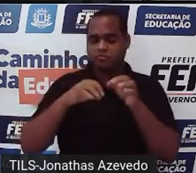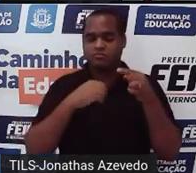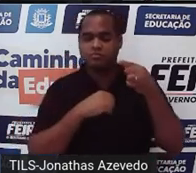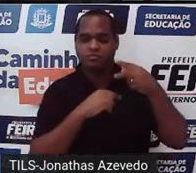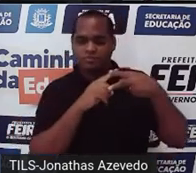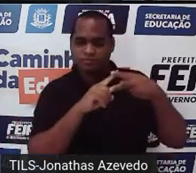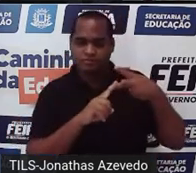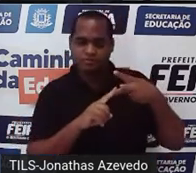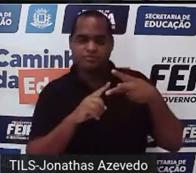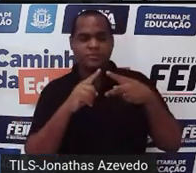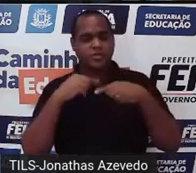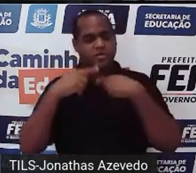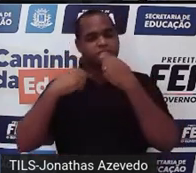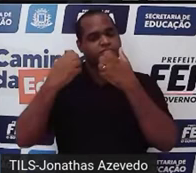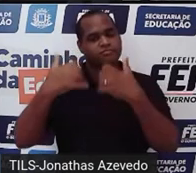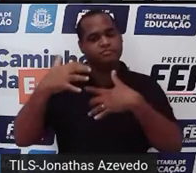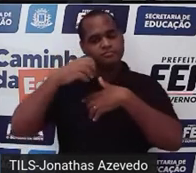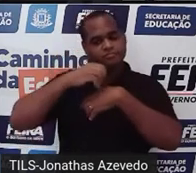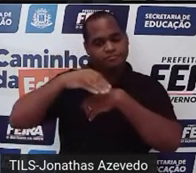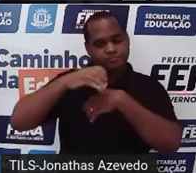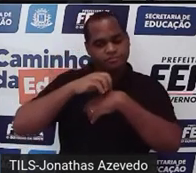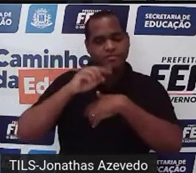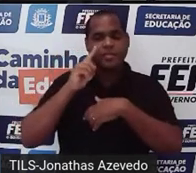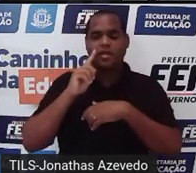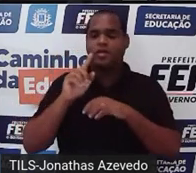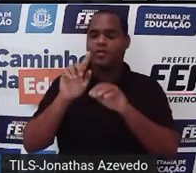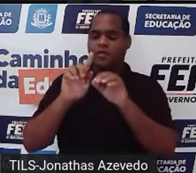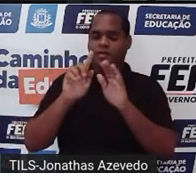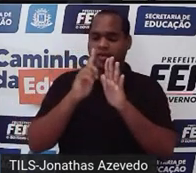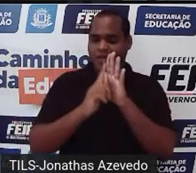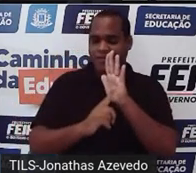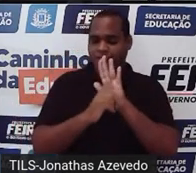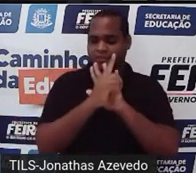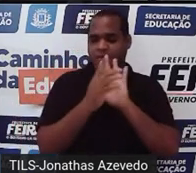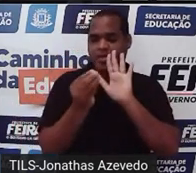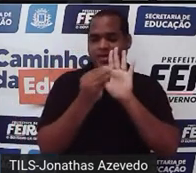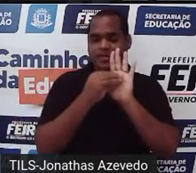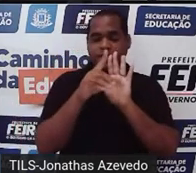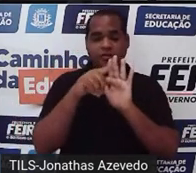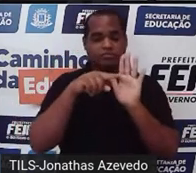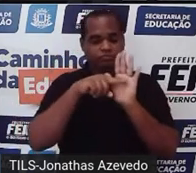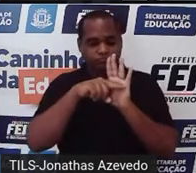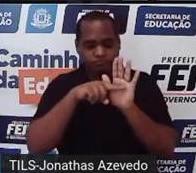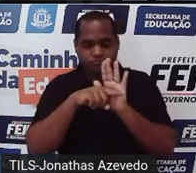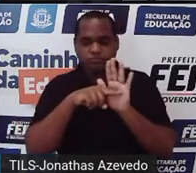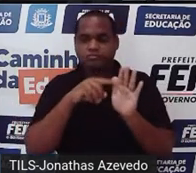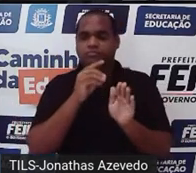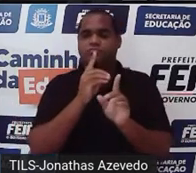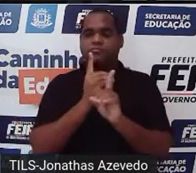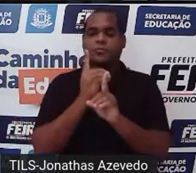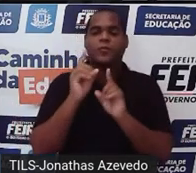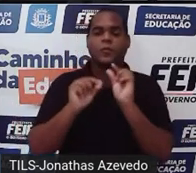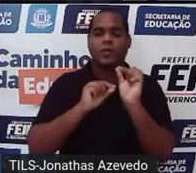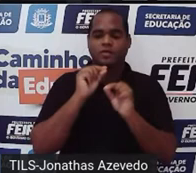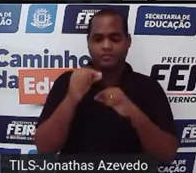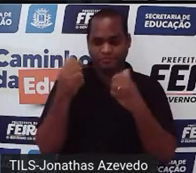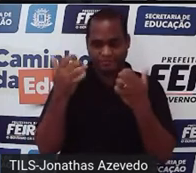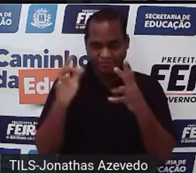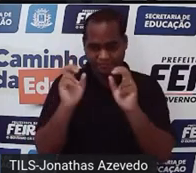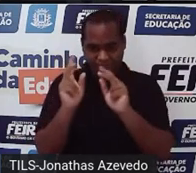E depois a gente a gente vai pegar isso e vai jogar no gráfico e tentar analisar o que é que tá acontecendo no gráfico Beleza?